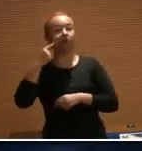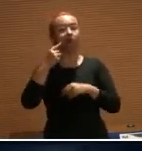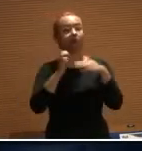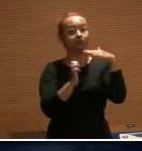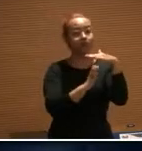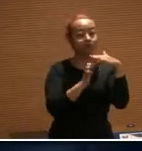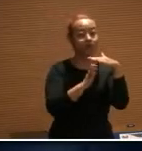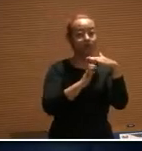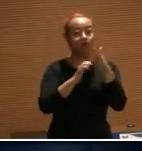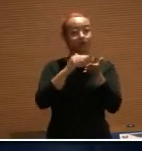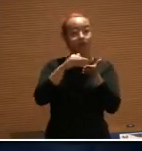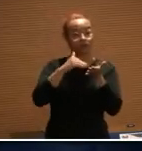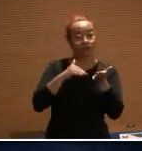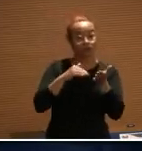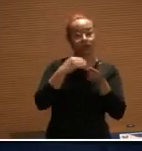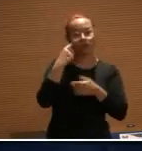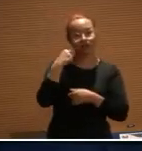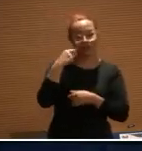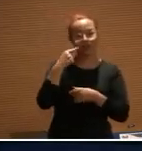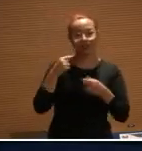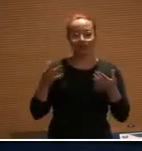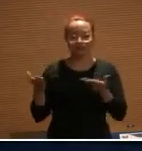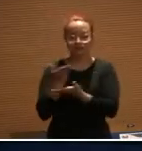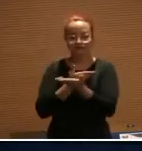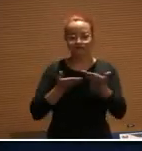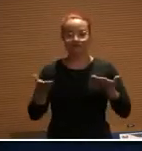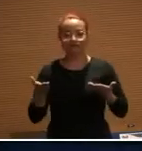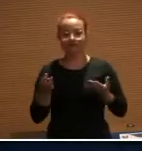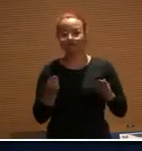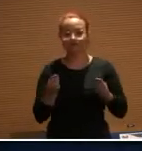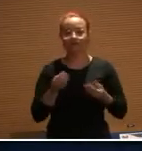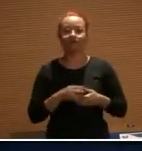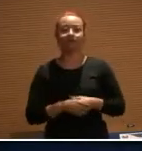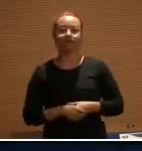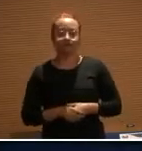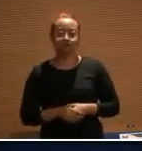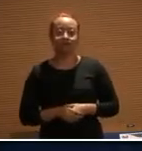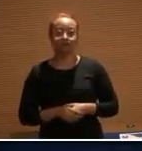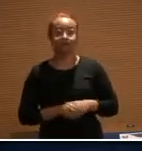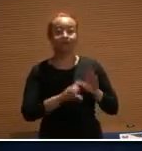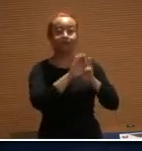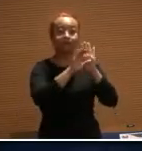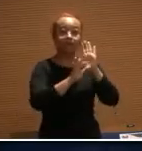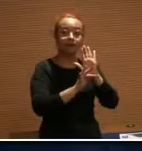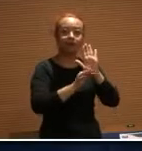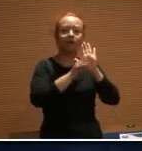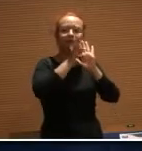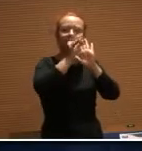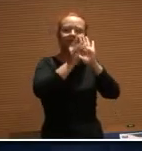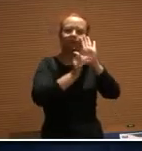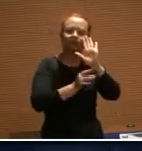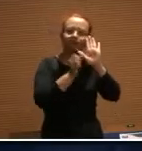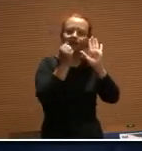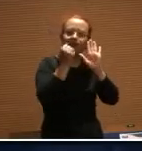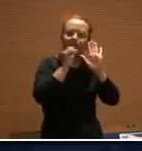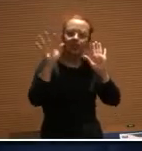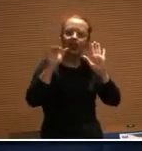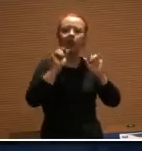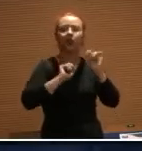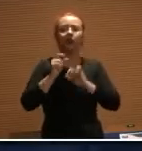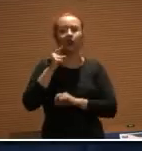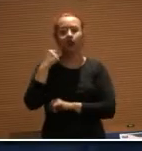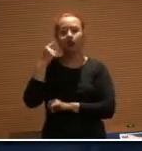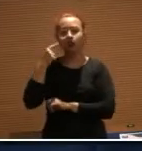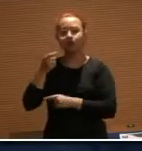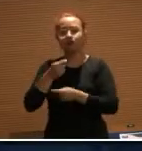dos escritórios de advocacia. A Constituição Federal, ela prevê expressamente que o advogado é indispensável à